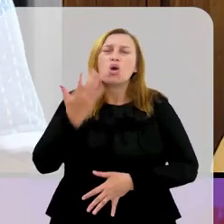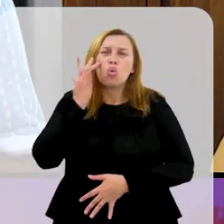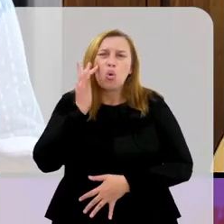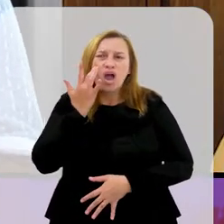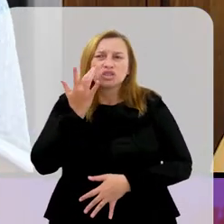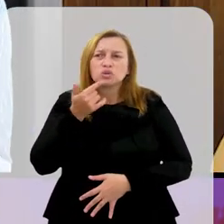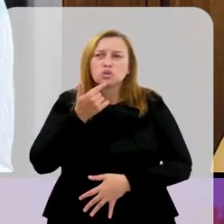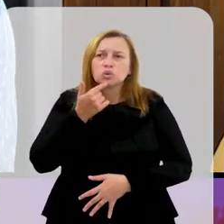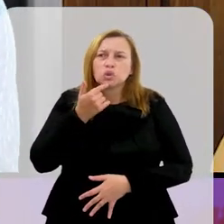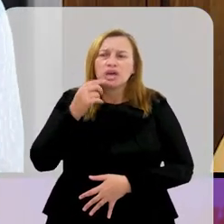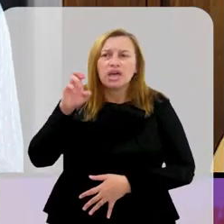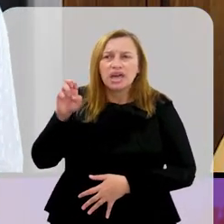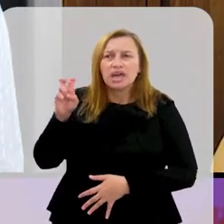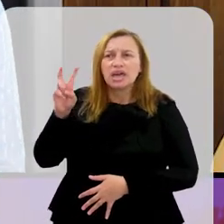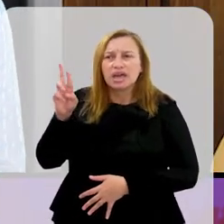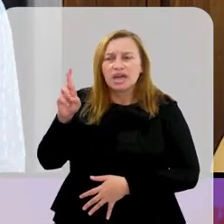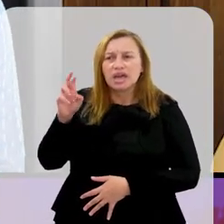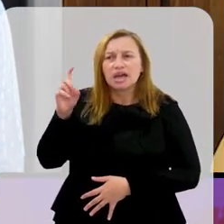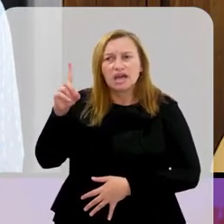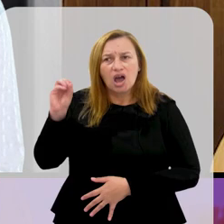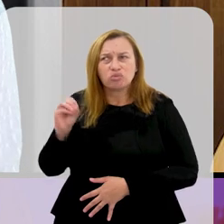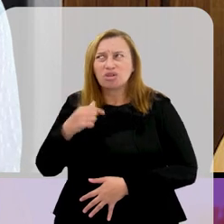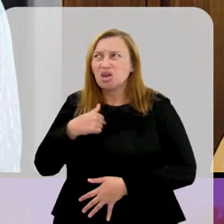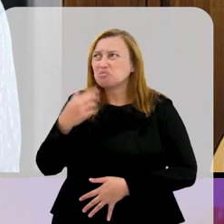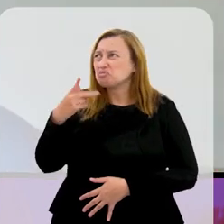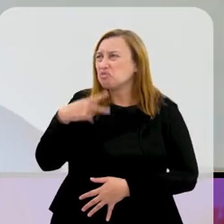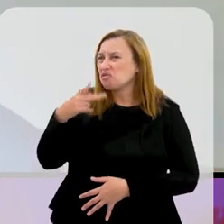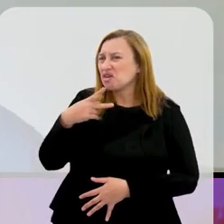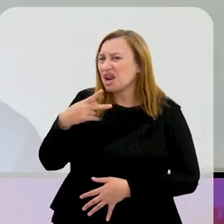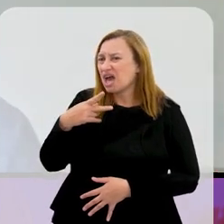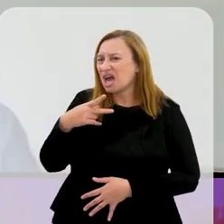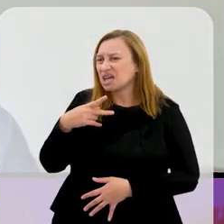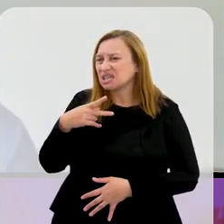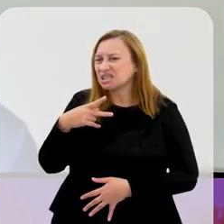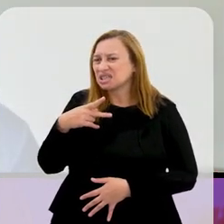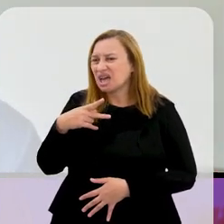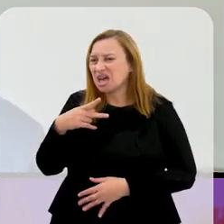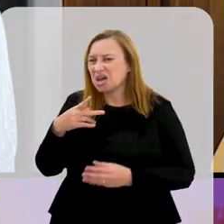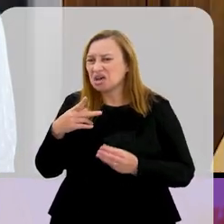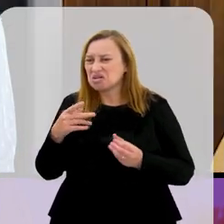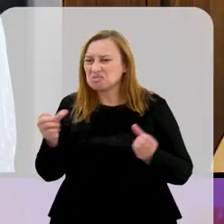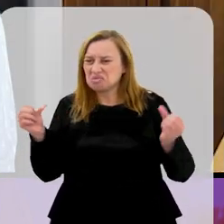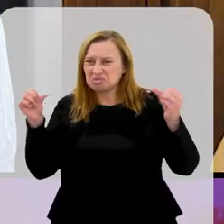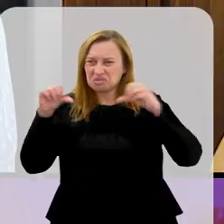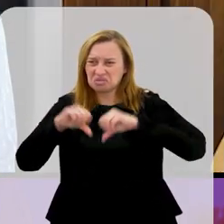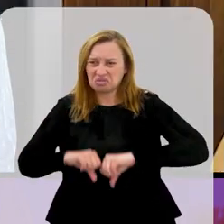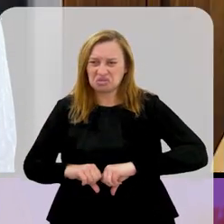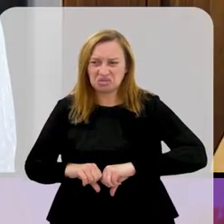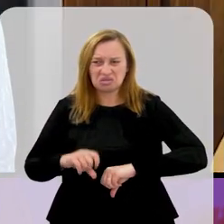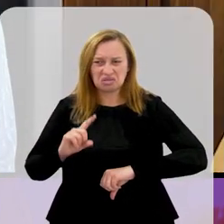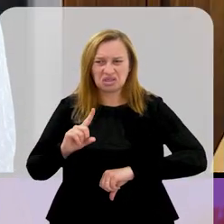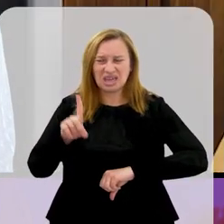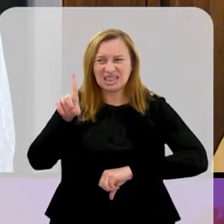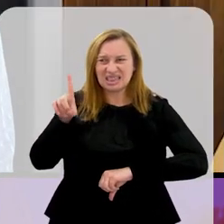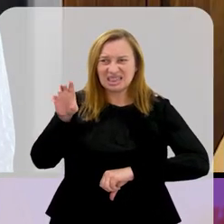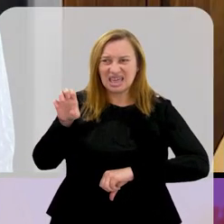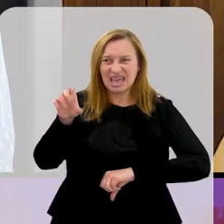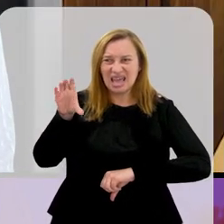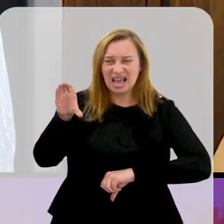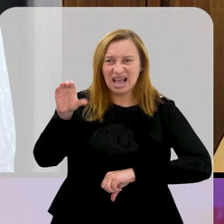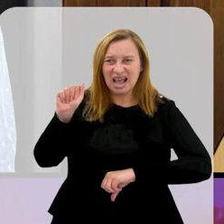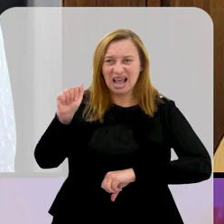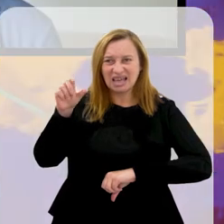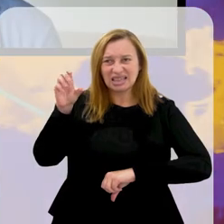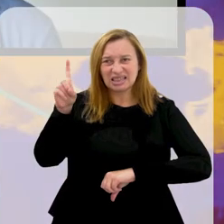Eu acho que isso, Heraldo, é, eu não vou dizer decadência, porque decadência é uma palavra muito